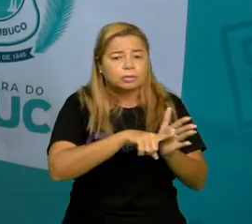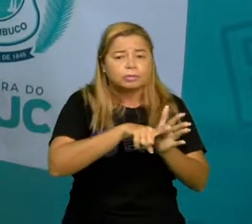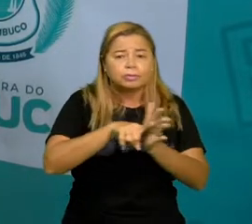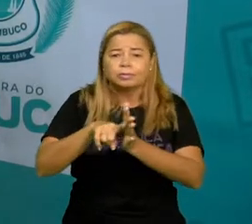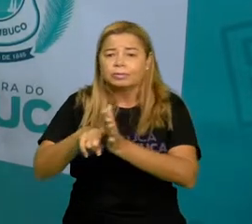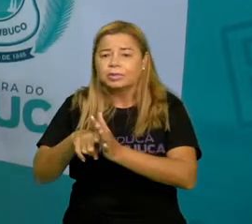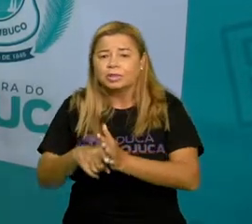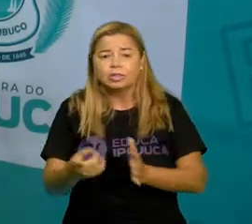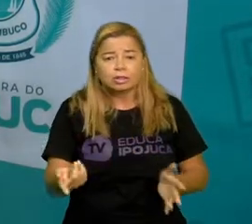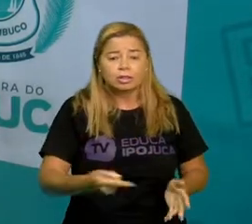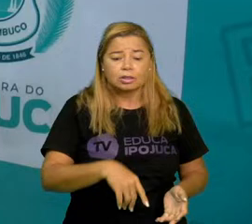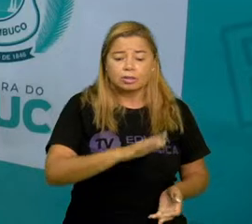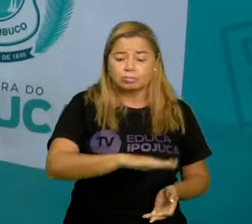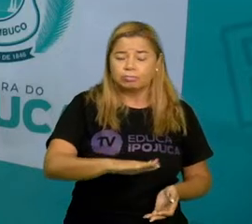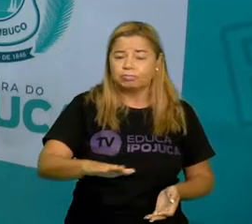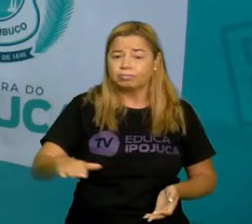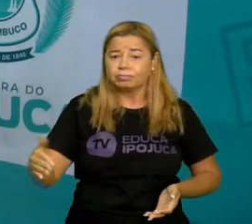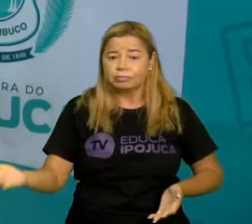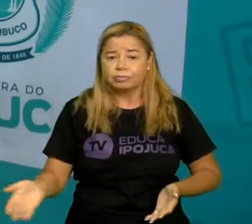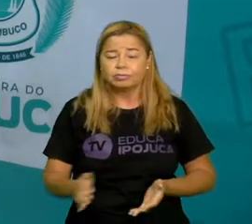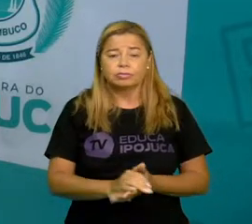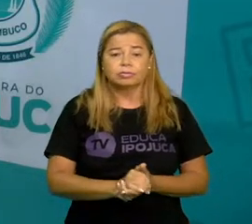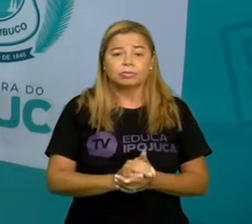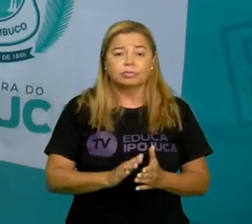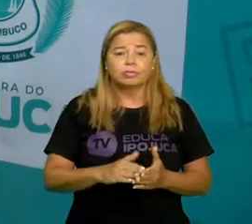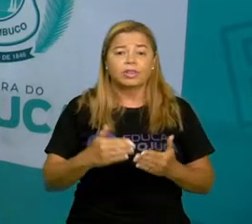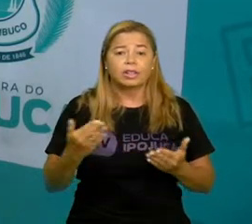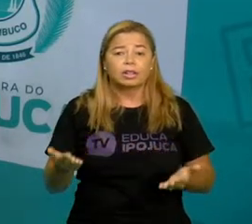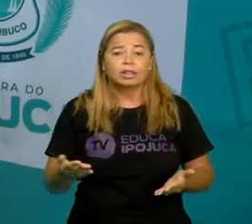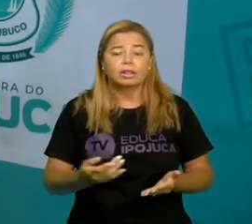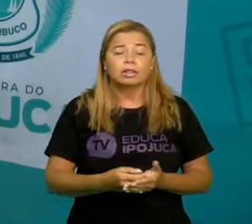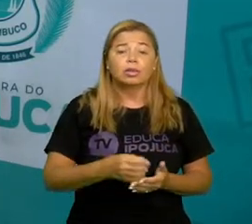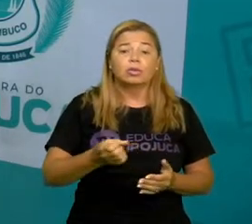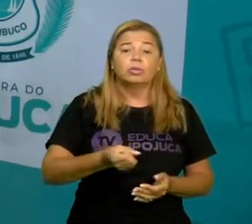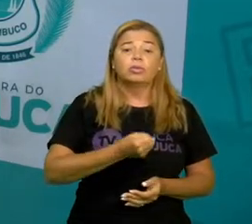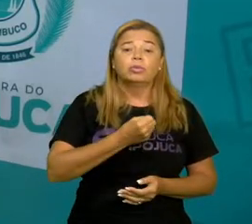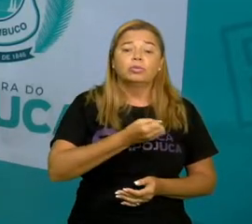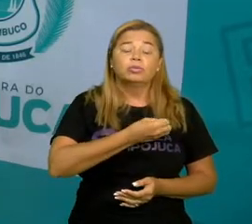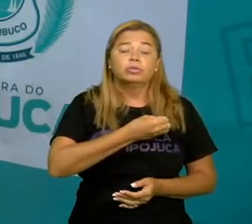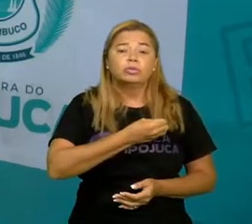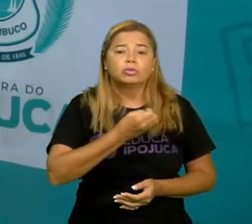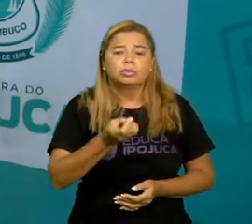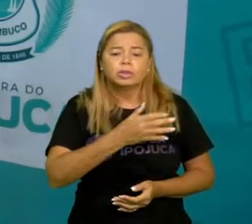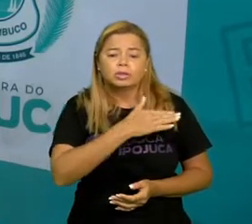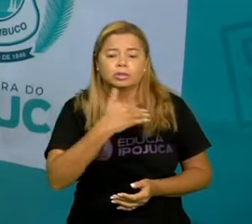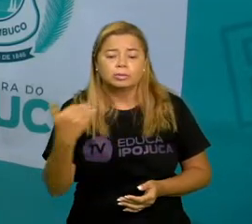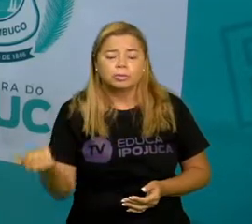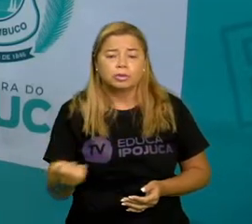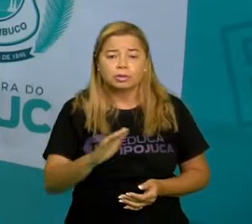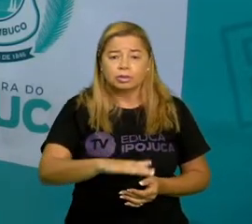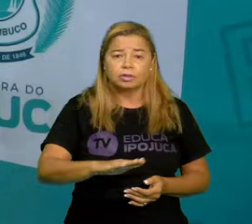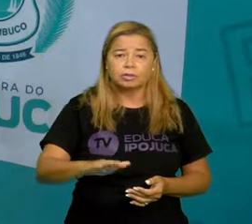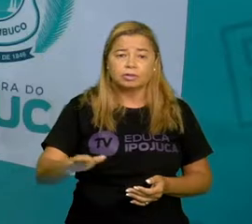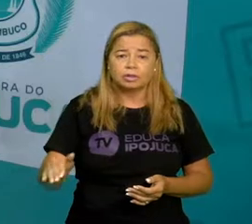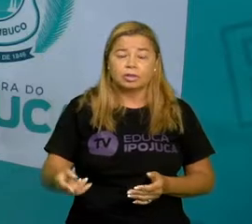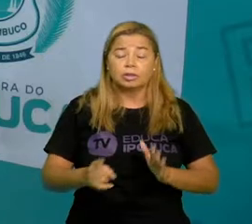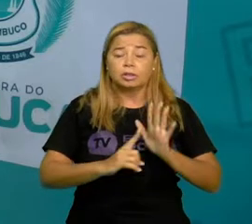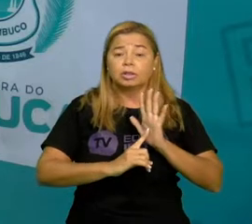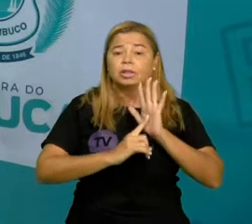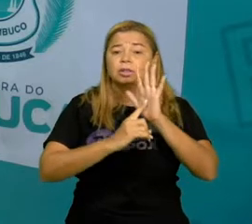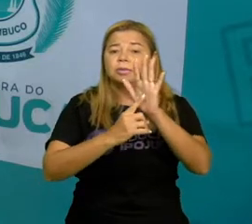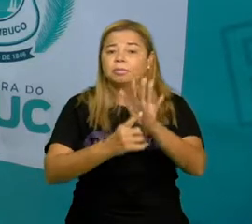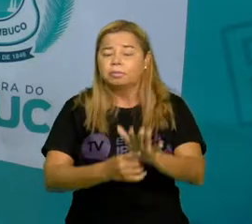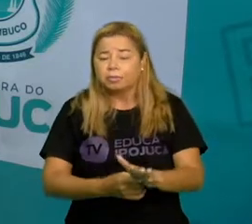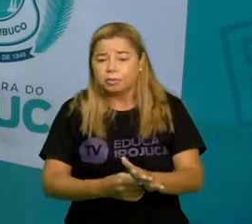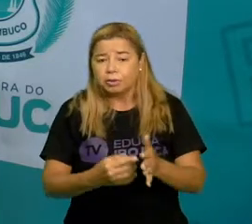A taxa de mortalidade infantil é um indicador social representando pelo número de